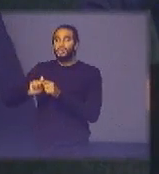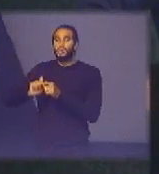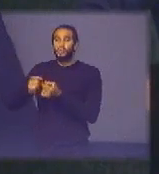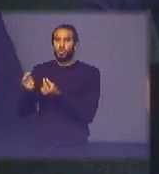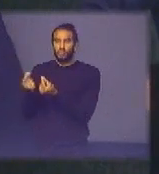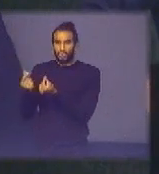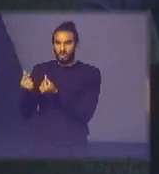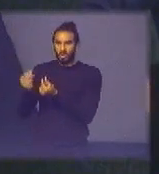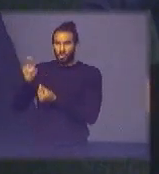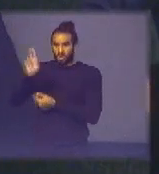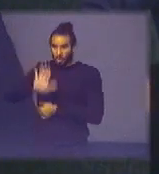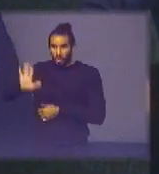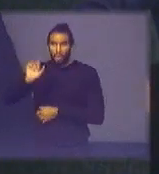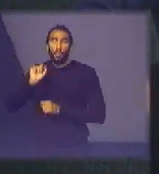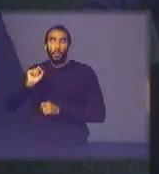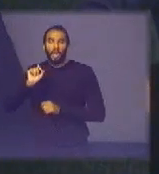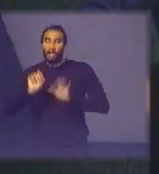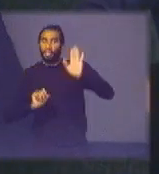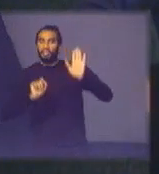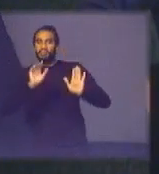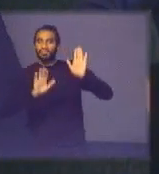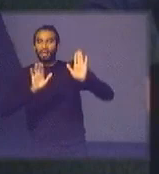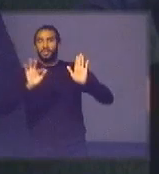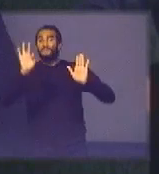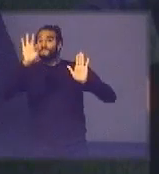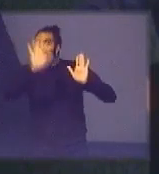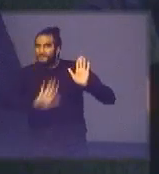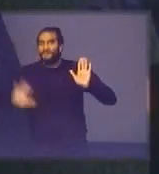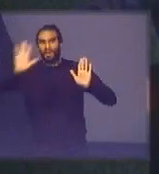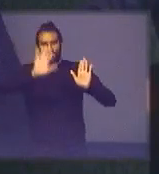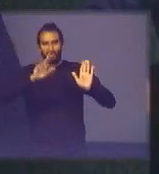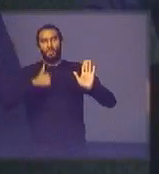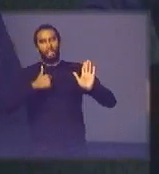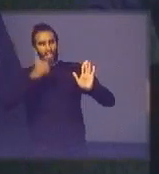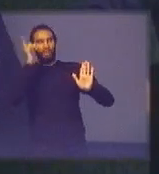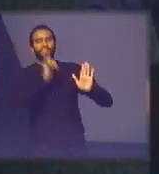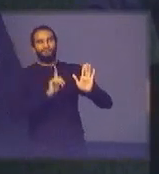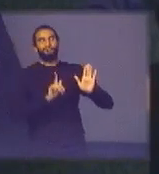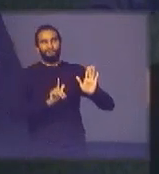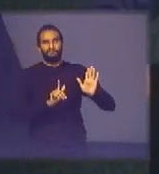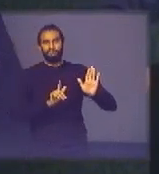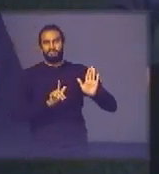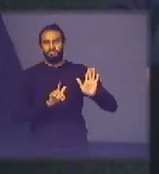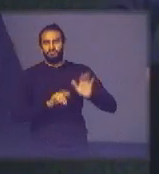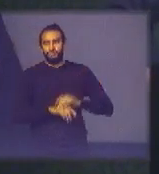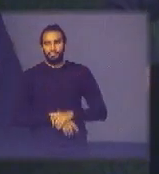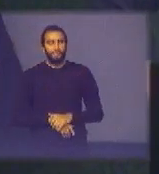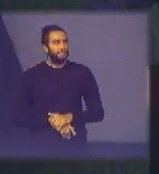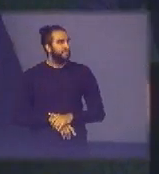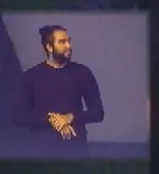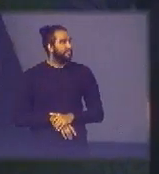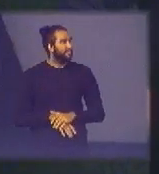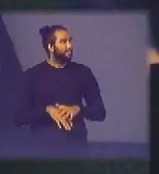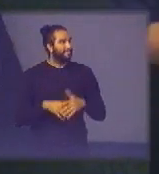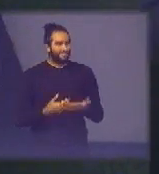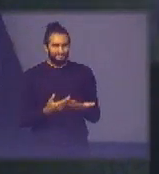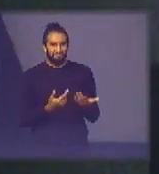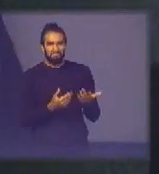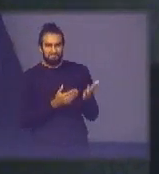licitação federal e aquela eu faço eu alcanço e aí porra